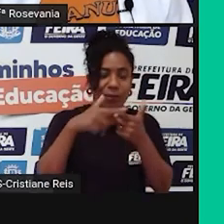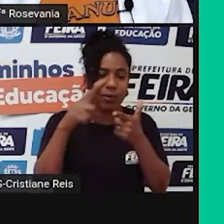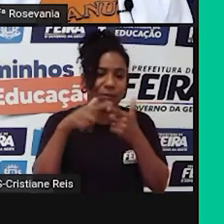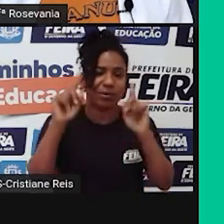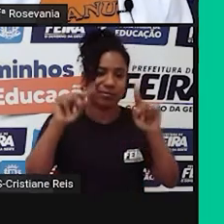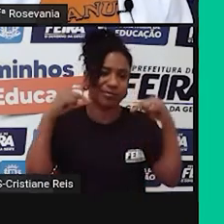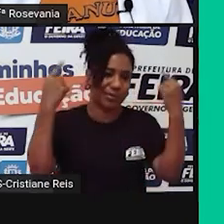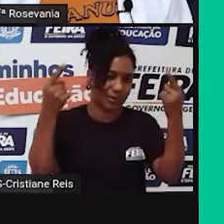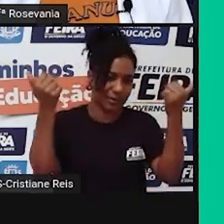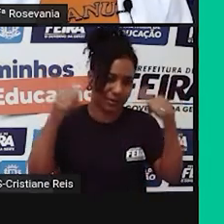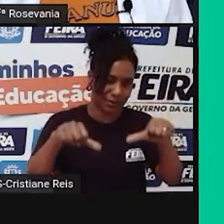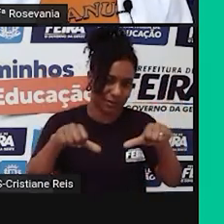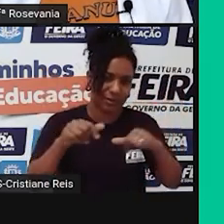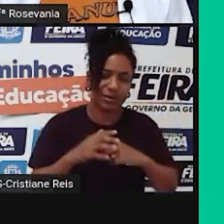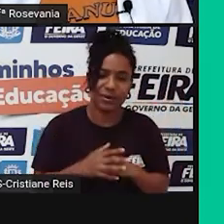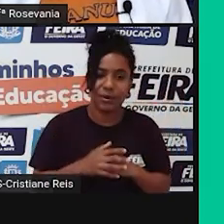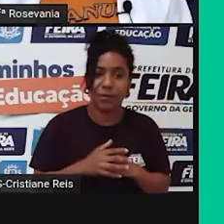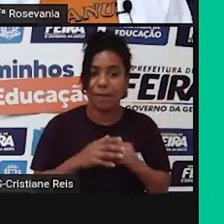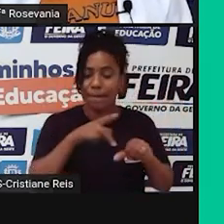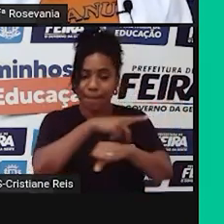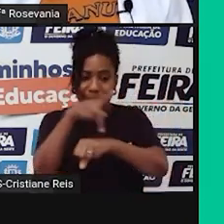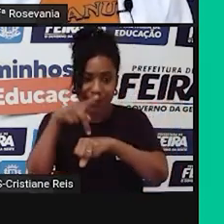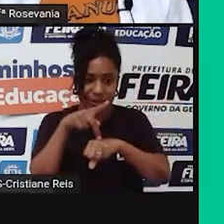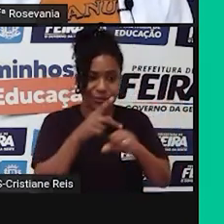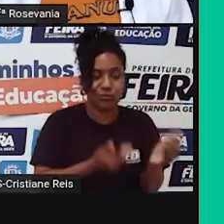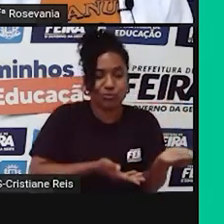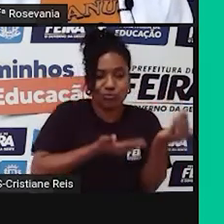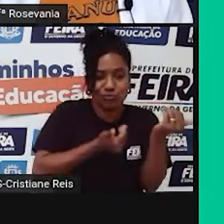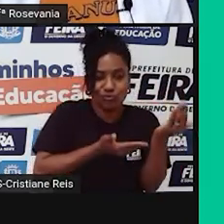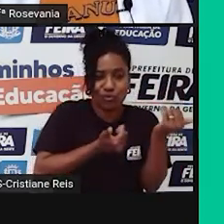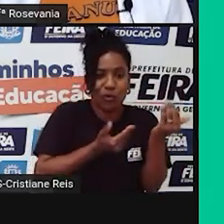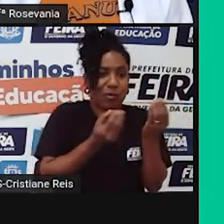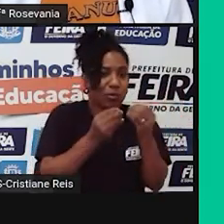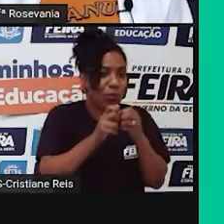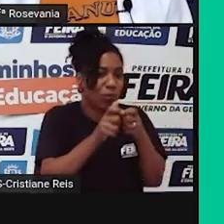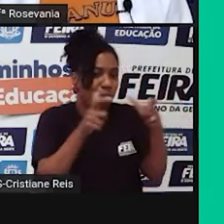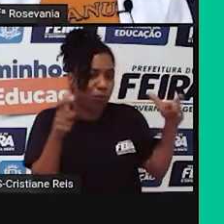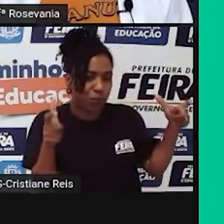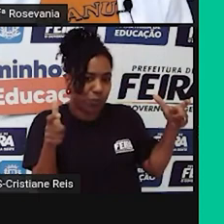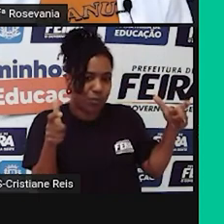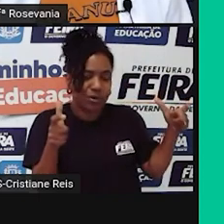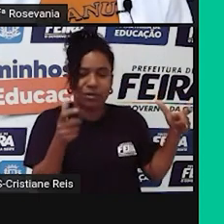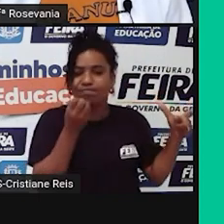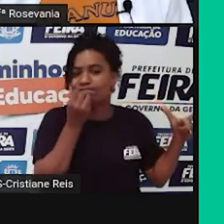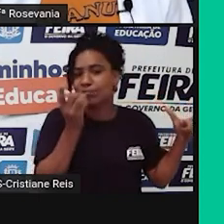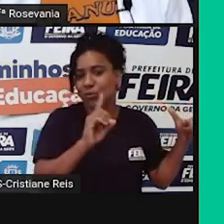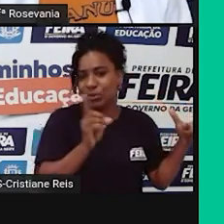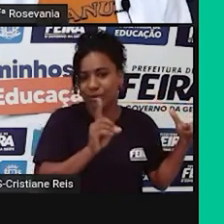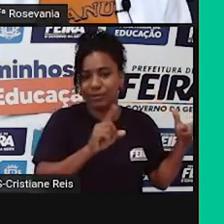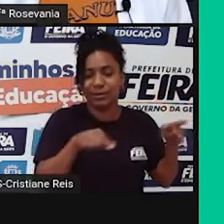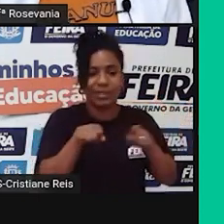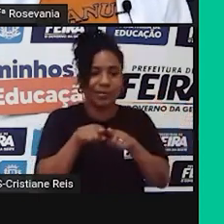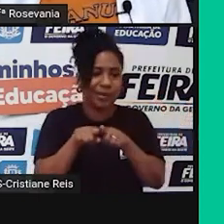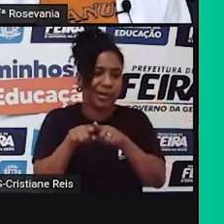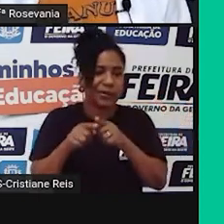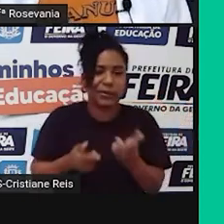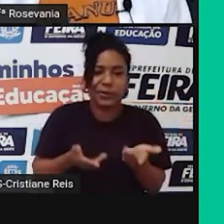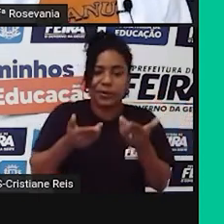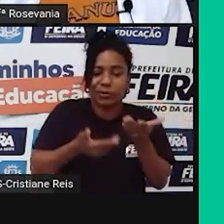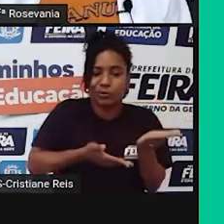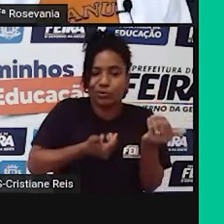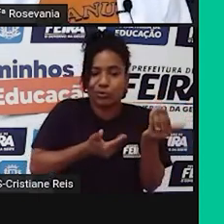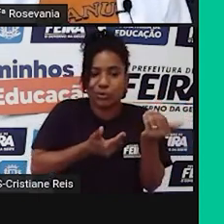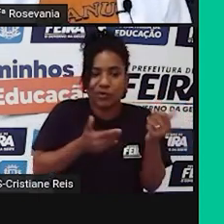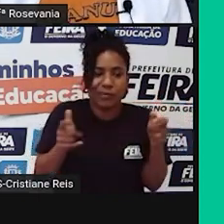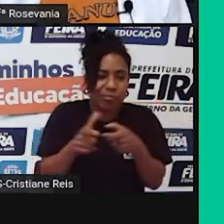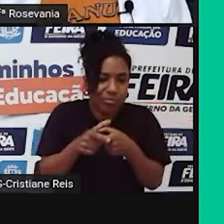Não é bom um país com muitos jovens, assim também como não é bom um país com poucos jovens. É